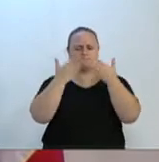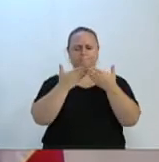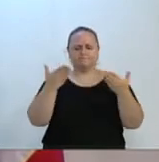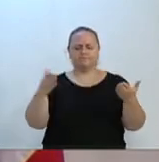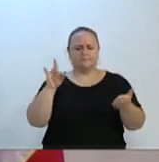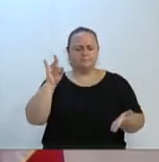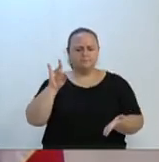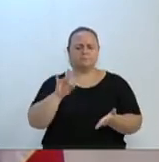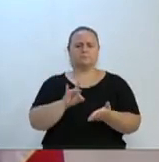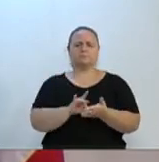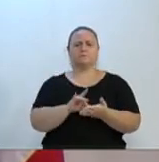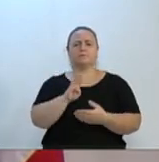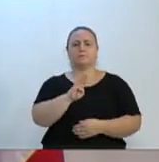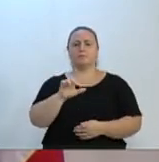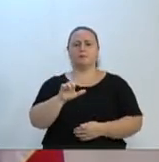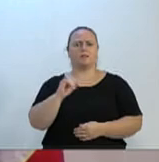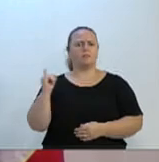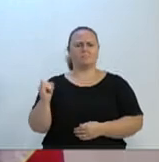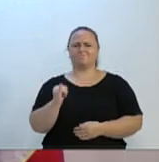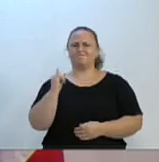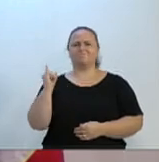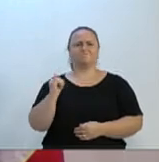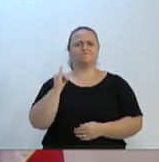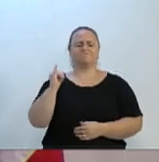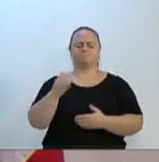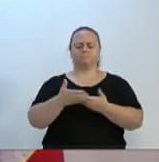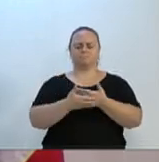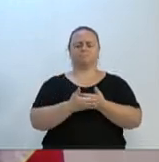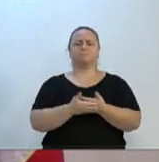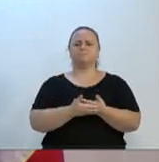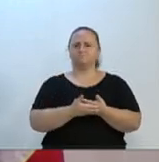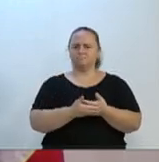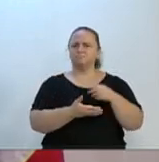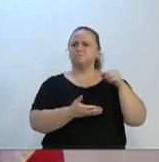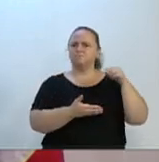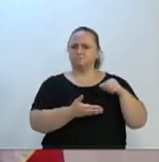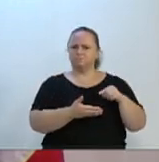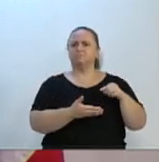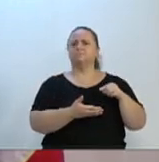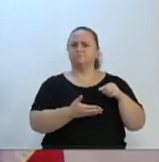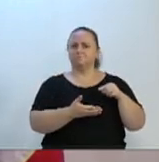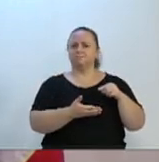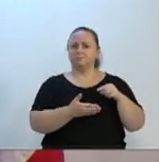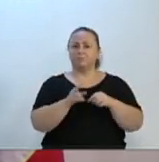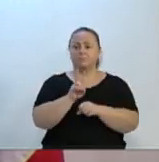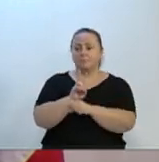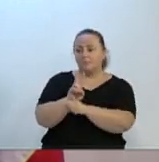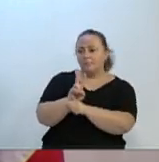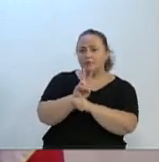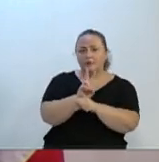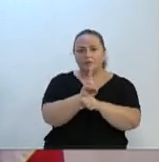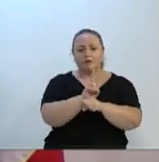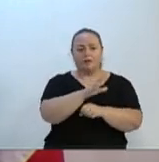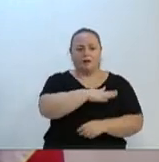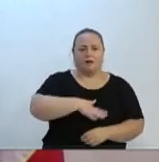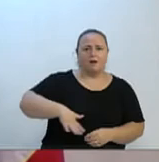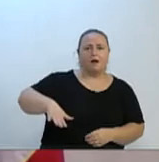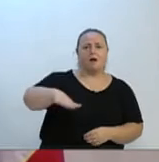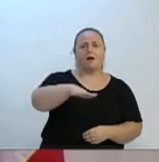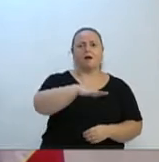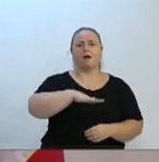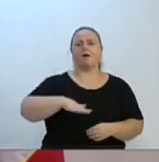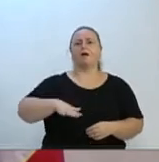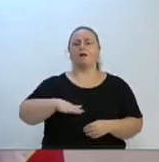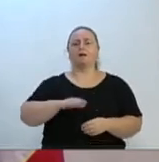importância de Blumenau, do Hospital Santo Antônio, fazendo, às vezes, do Hospital Regional, aqui